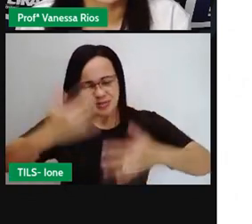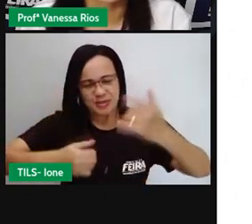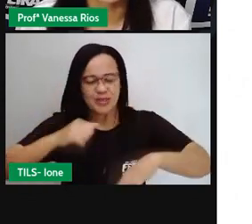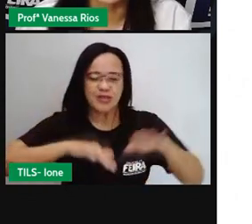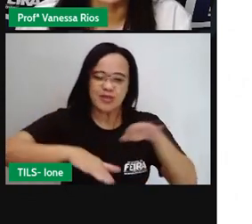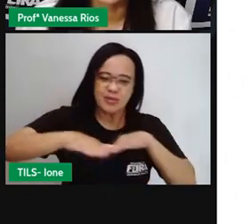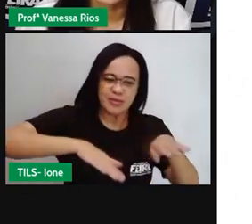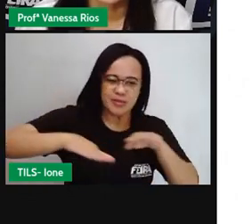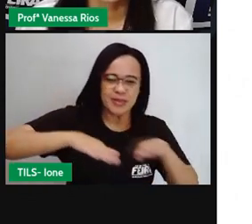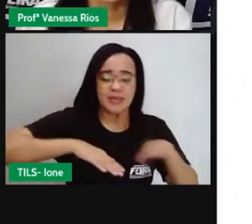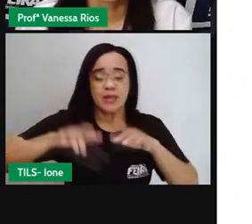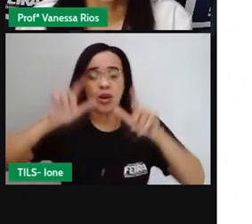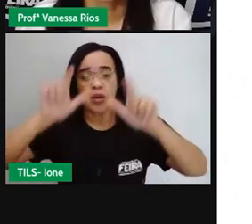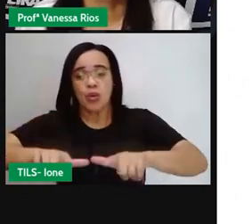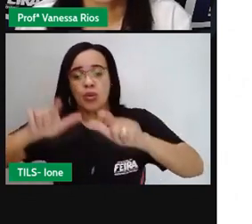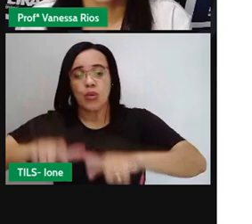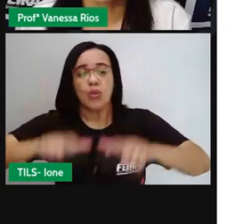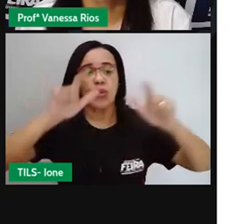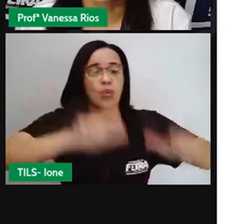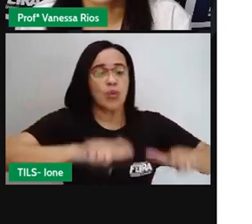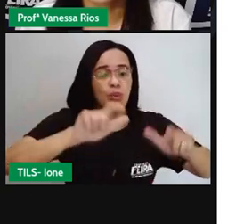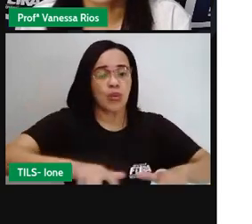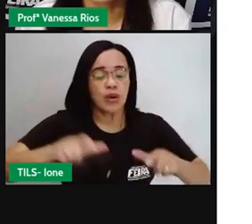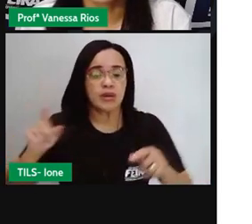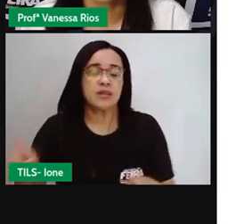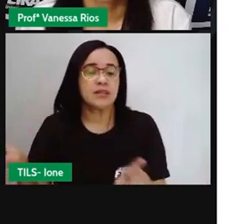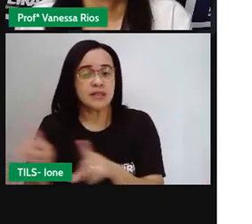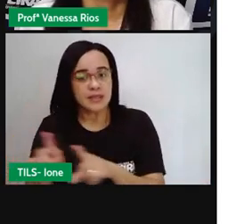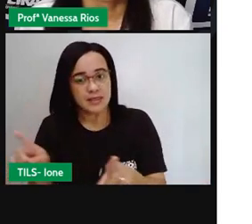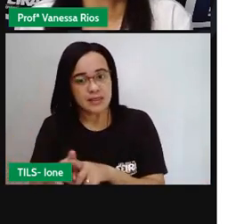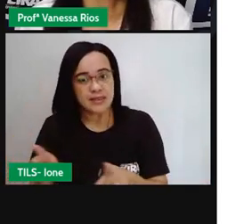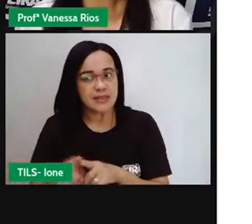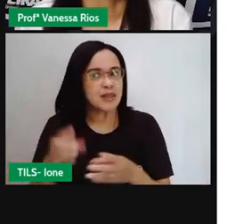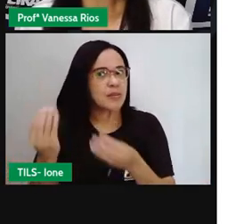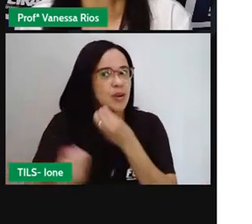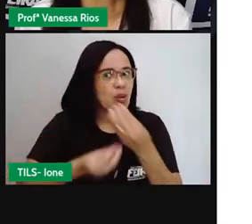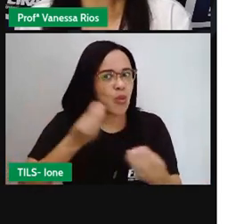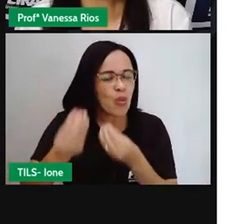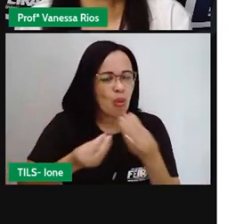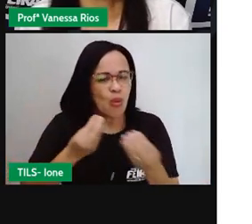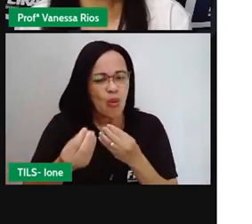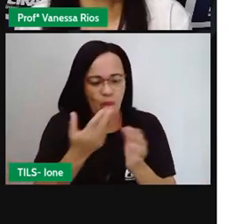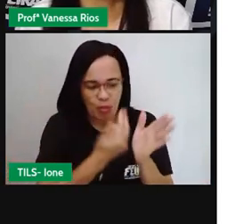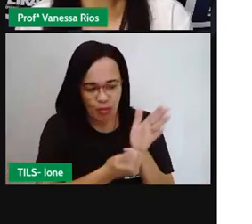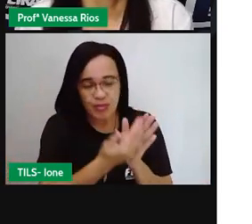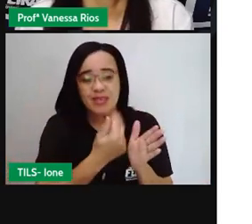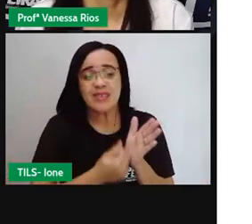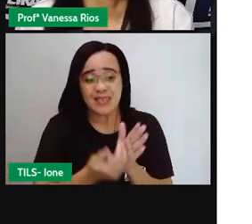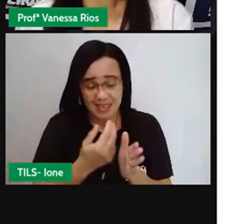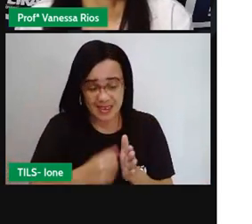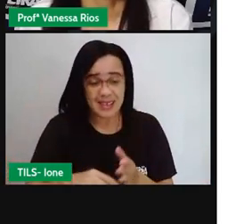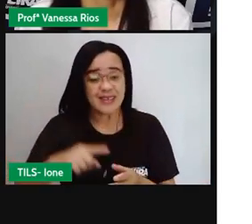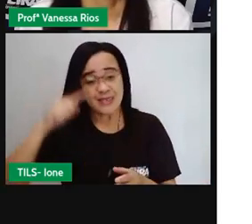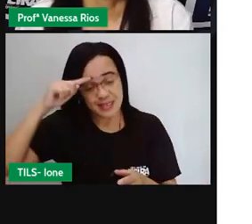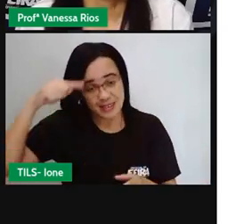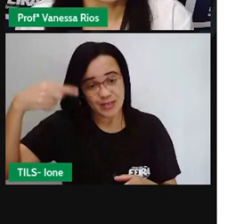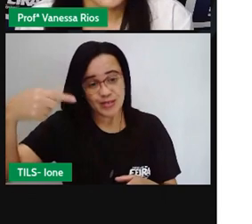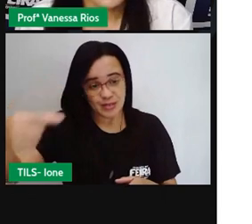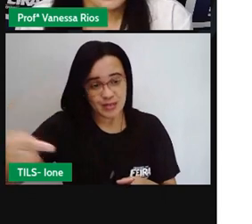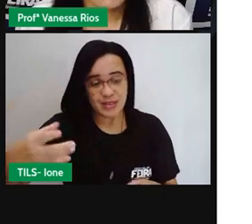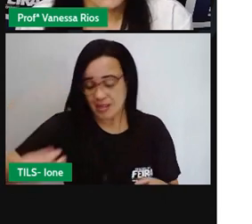localização e também como a formação dos ângulos estão presentes aí não só na nossa